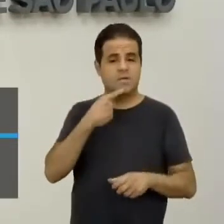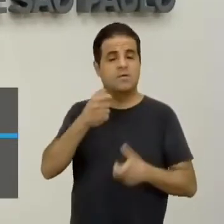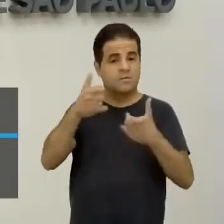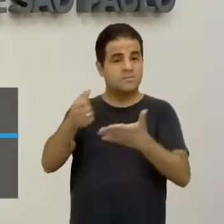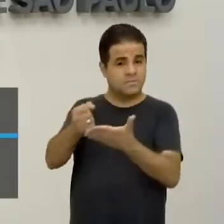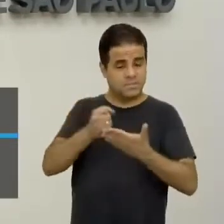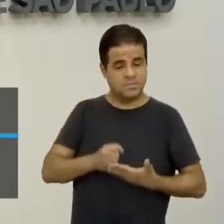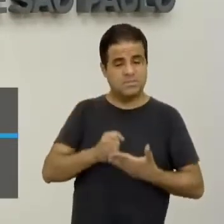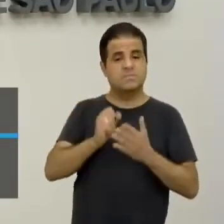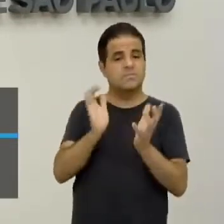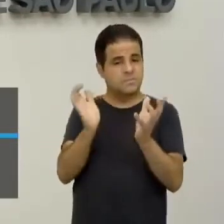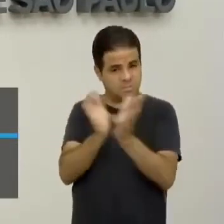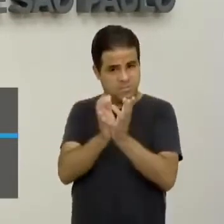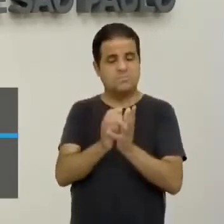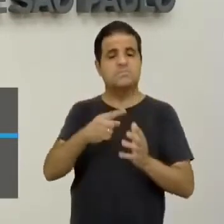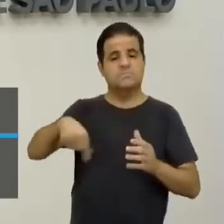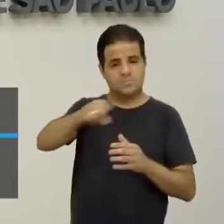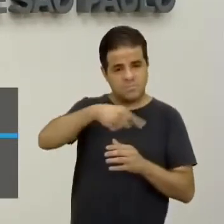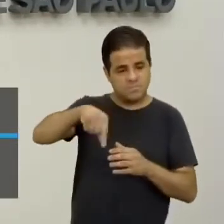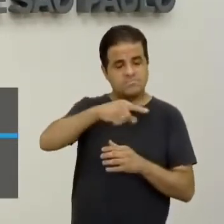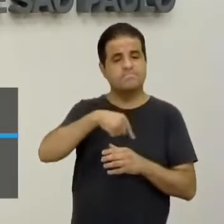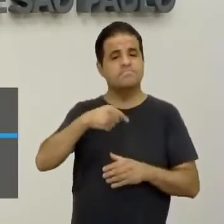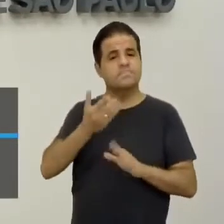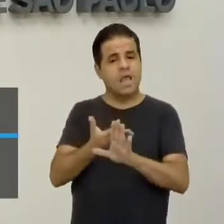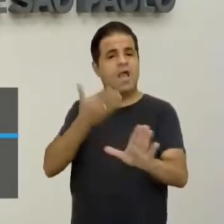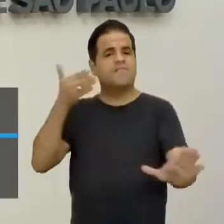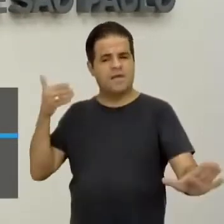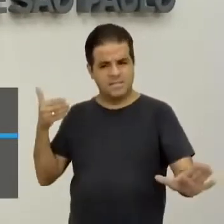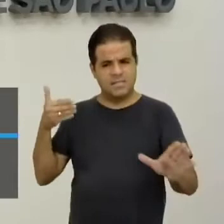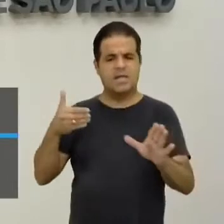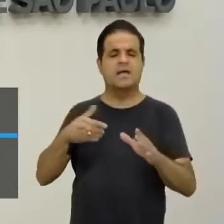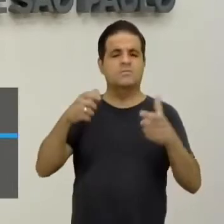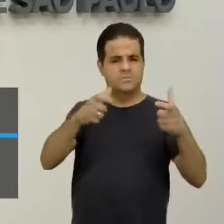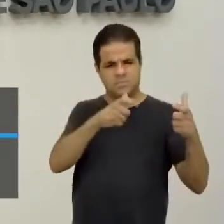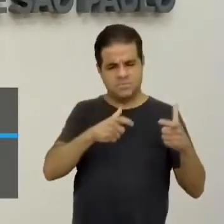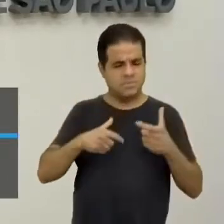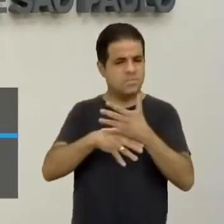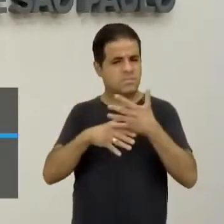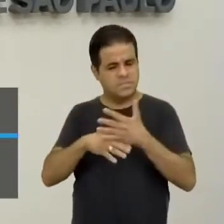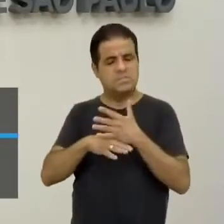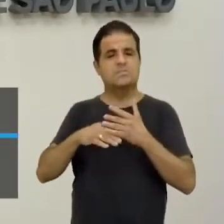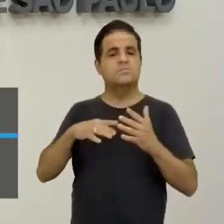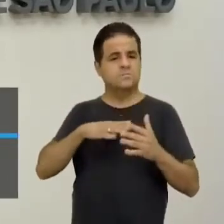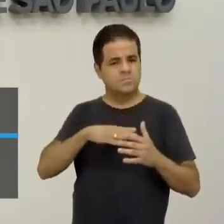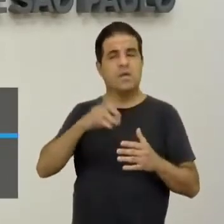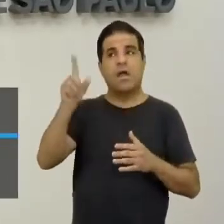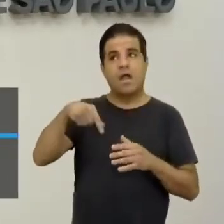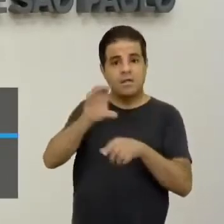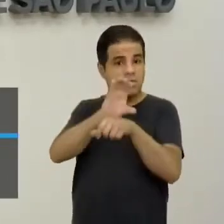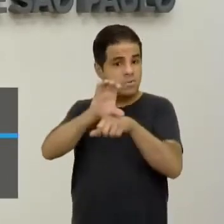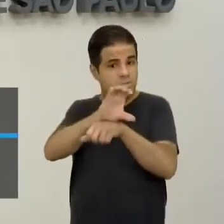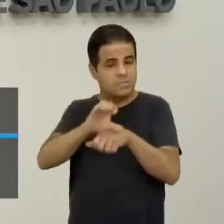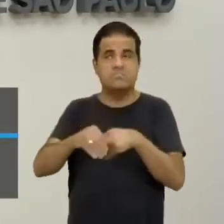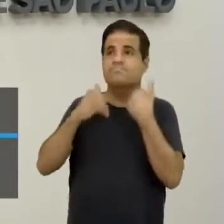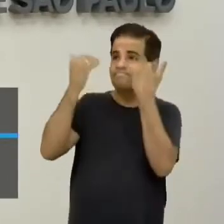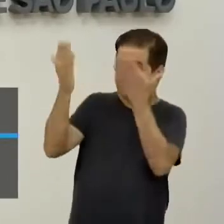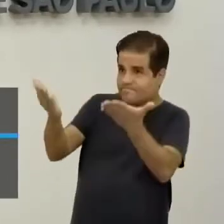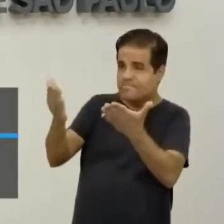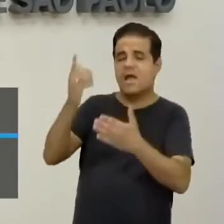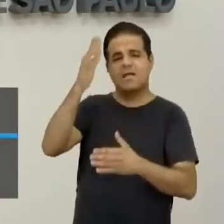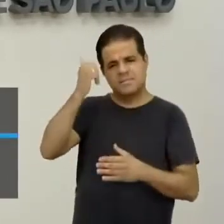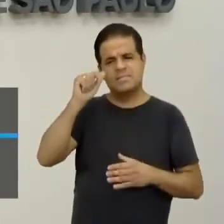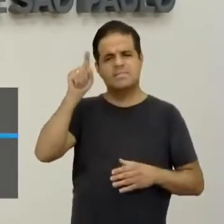trouxe, né, das classes que estão afastadas dos centros urbanos. É importante lembrar que essa constituição, embora